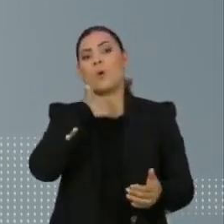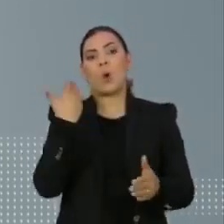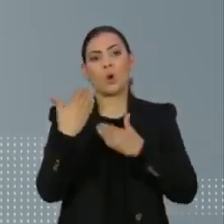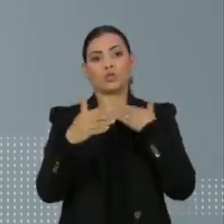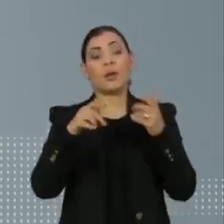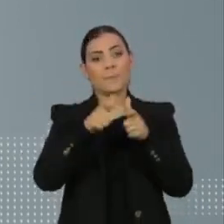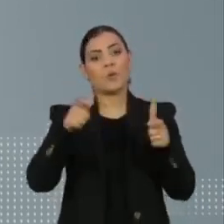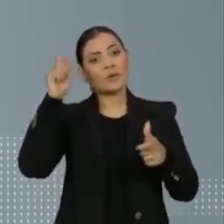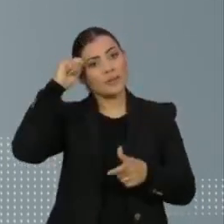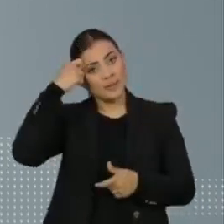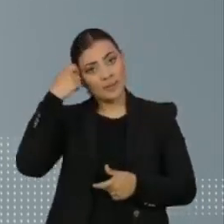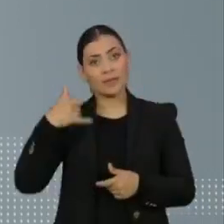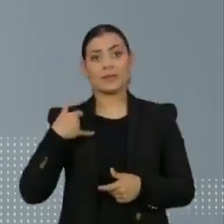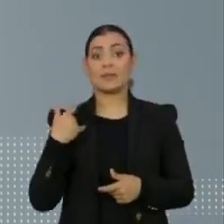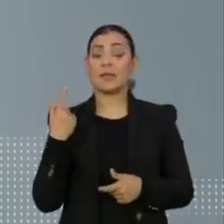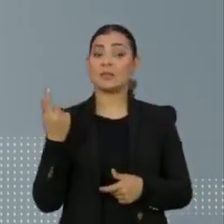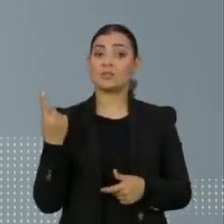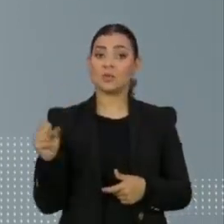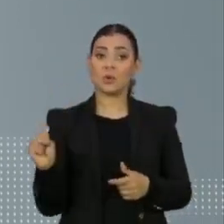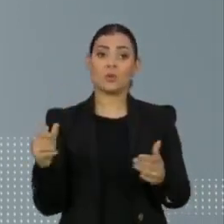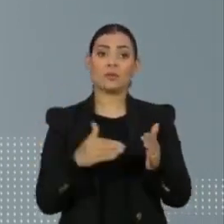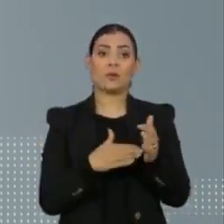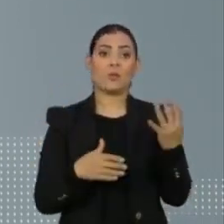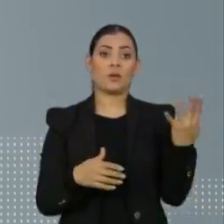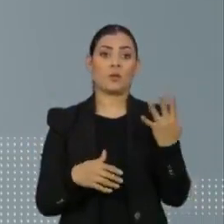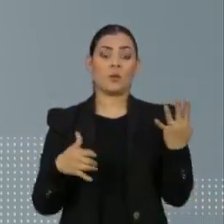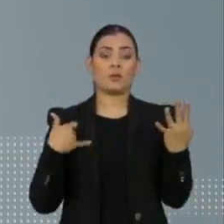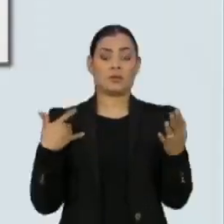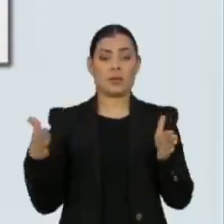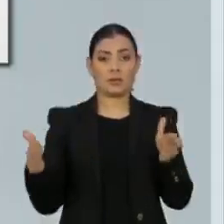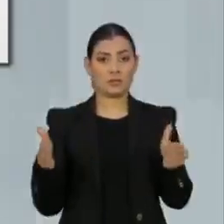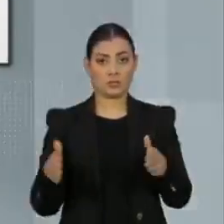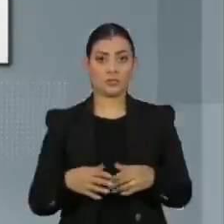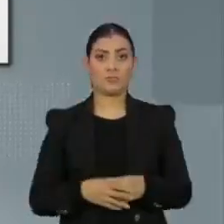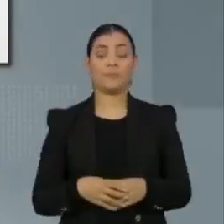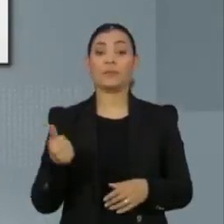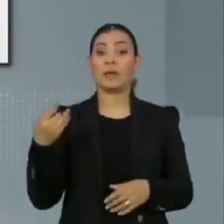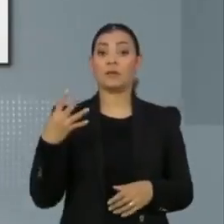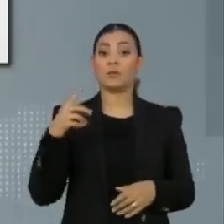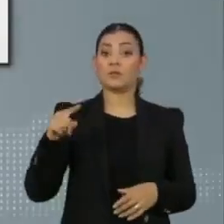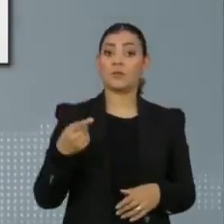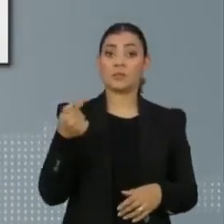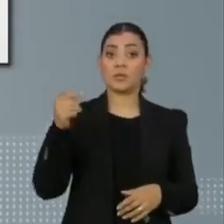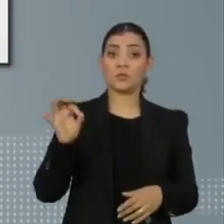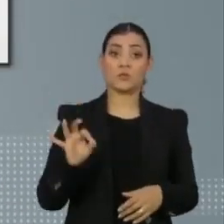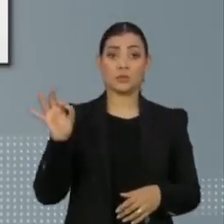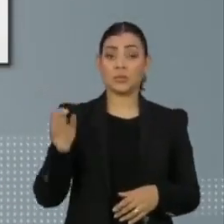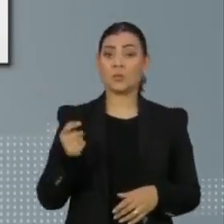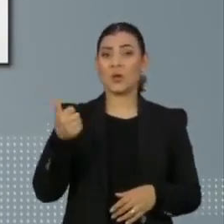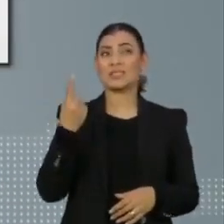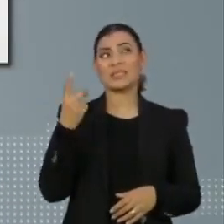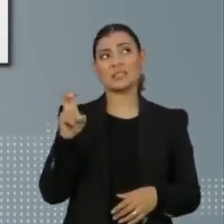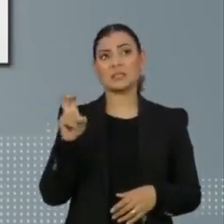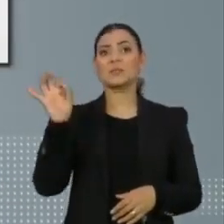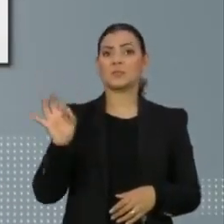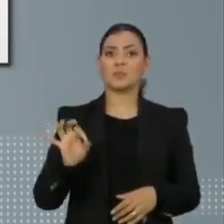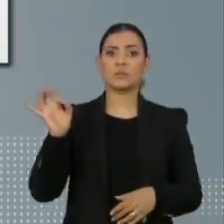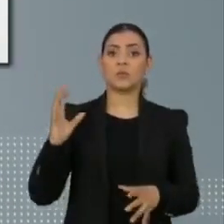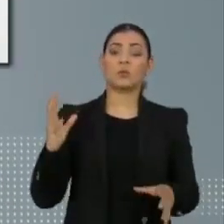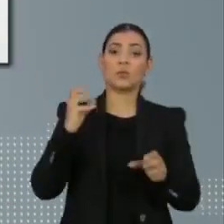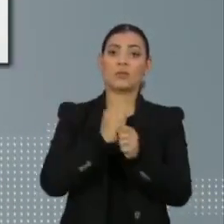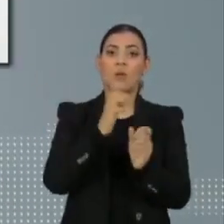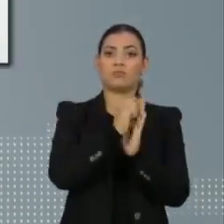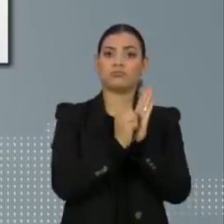a maioria negra e com idades entre 18 e 44 anos. 14,7%, quase 15% de todos os